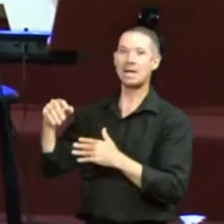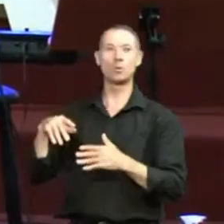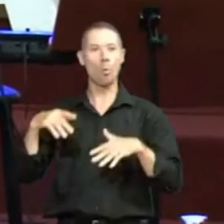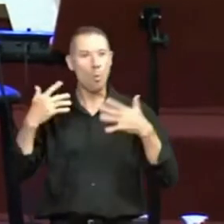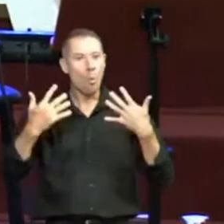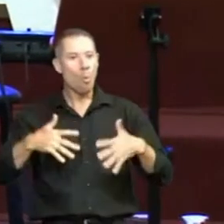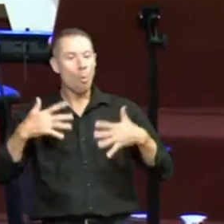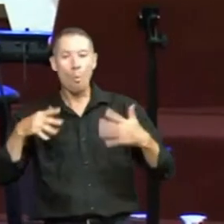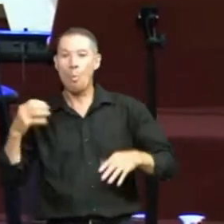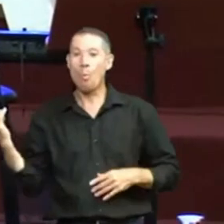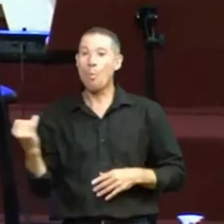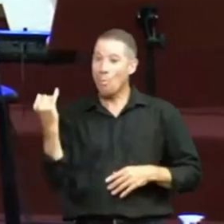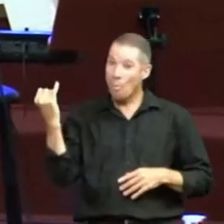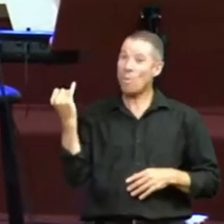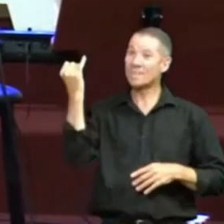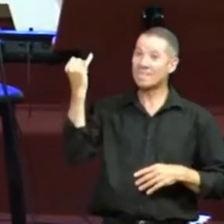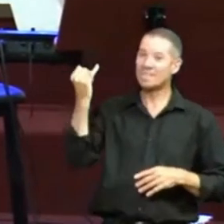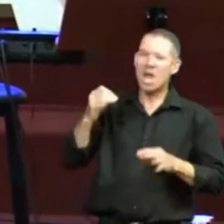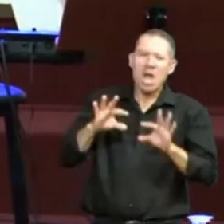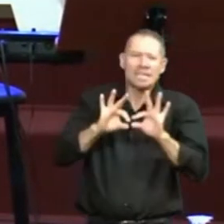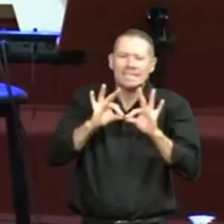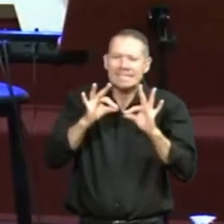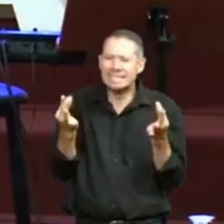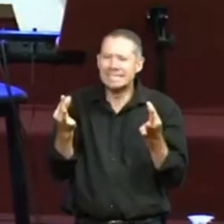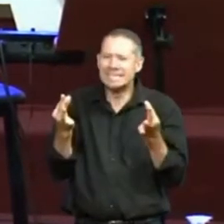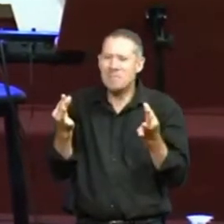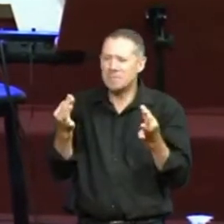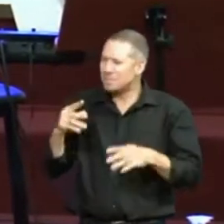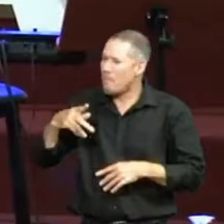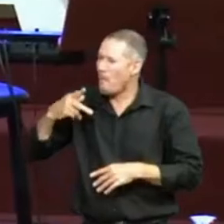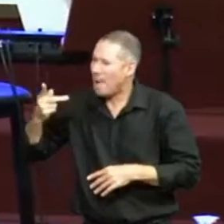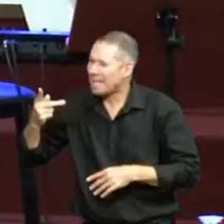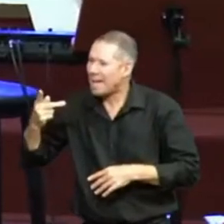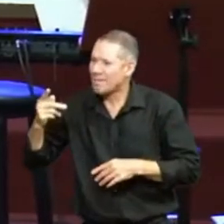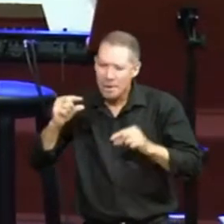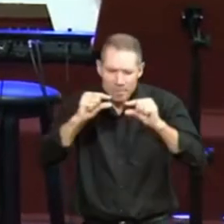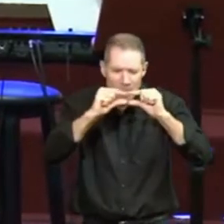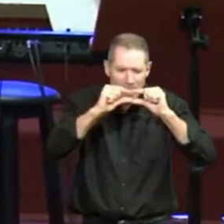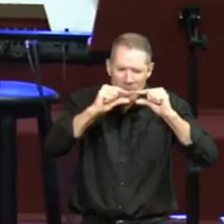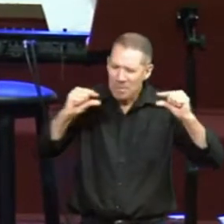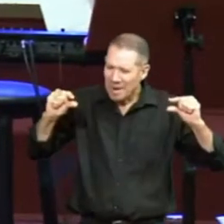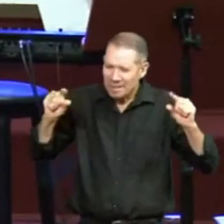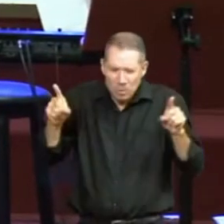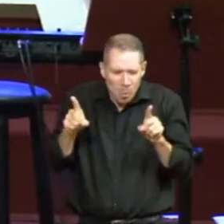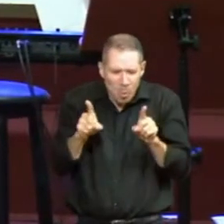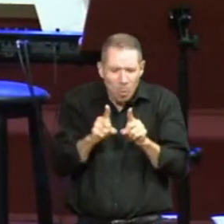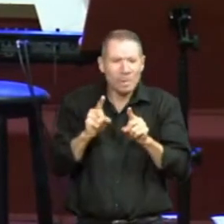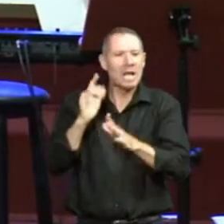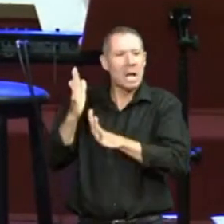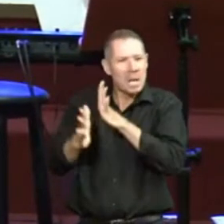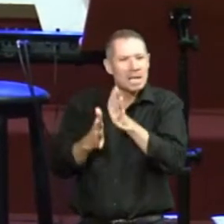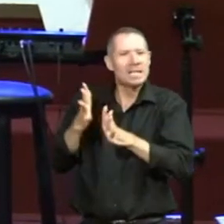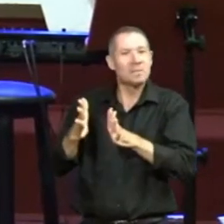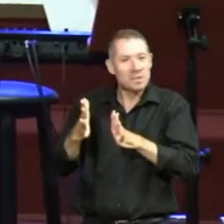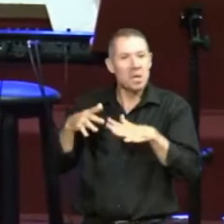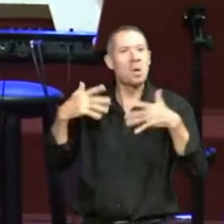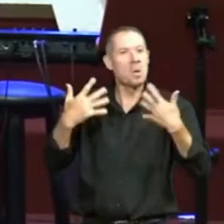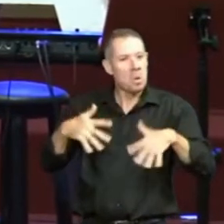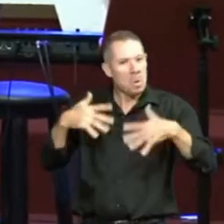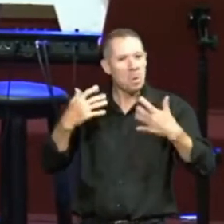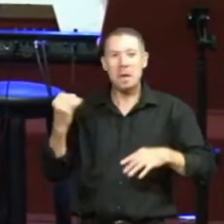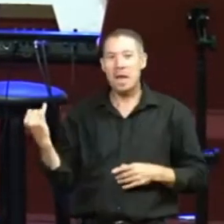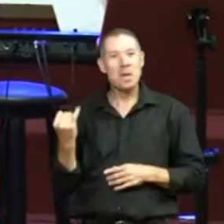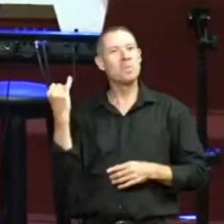importância de uma simples palavra, uma frase curta, a gente está passando para conversação com os surdos.